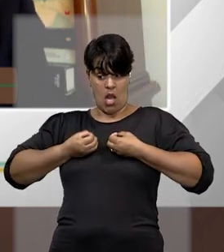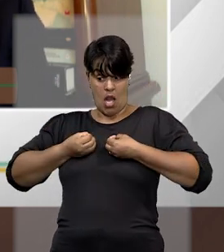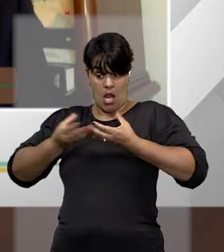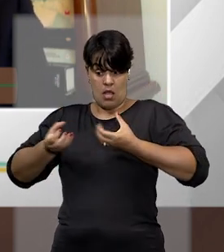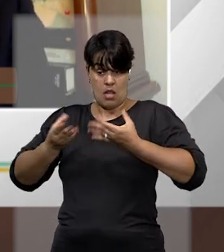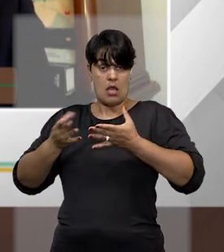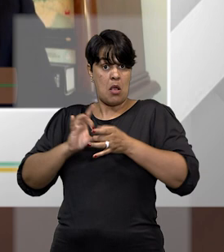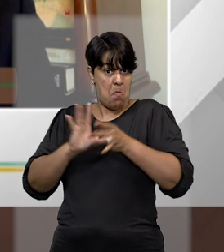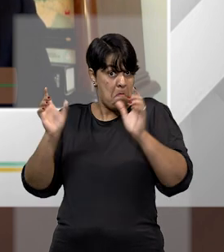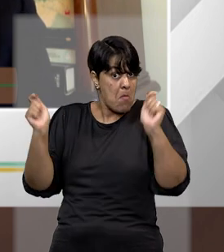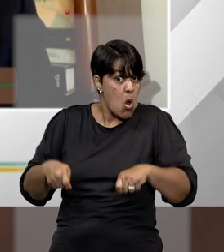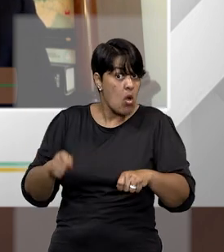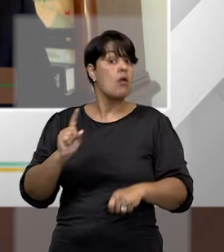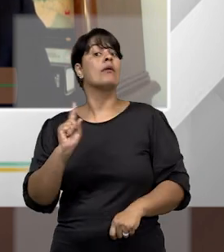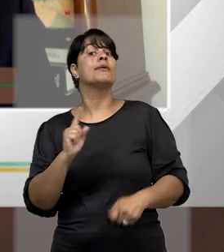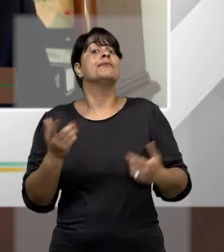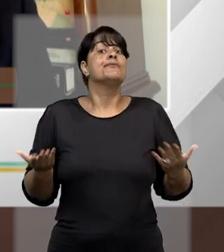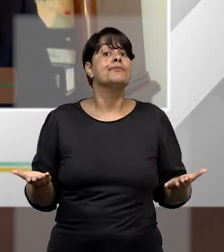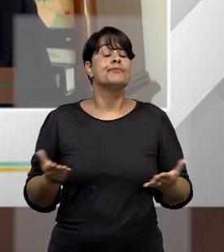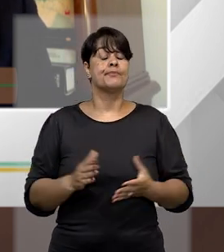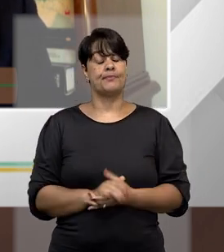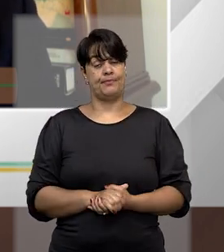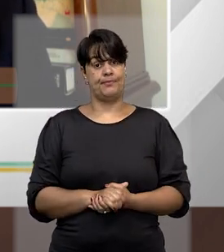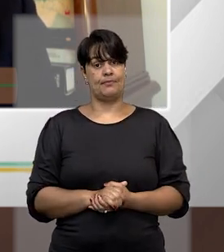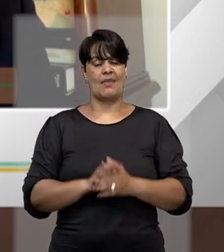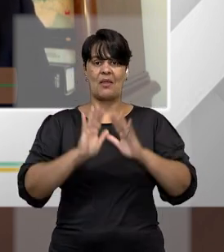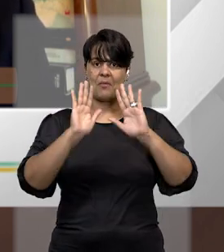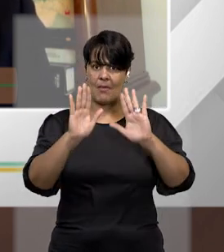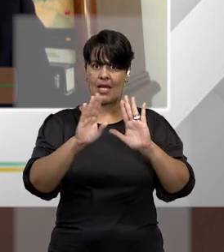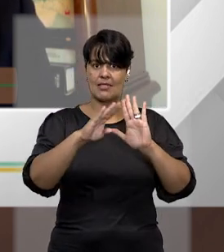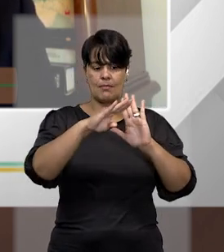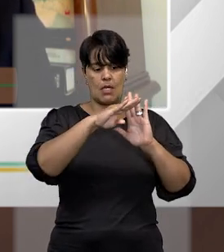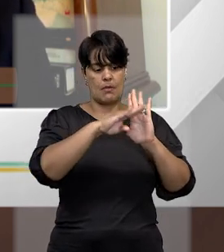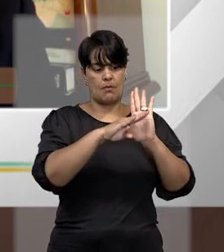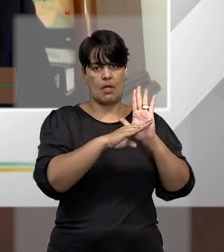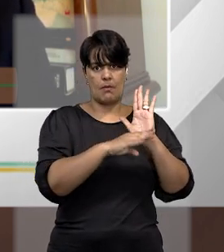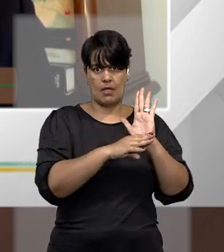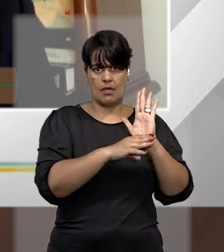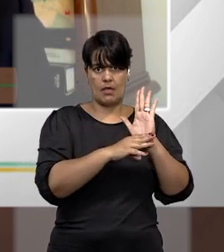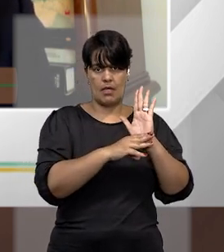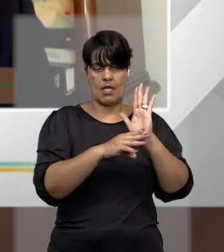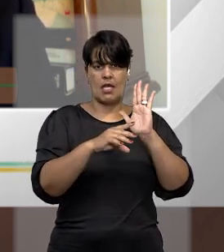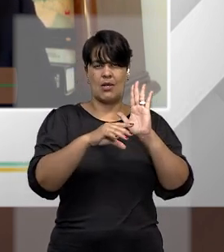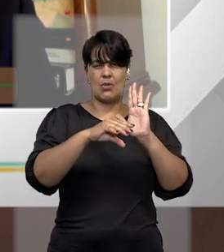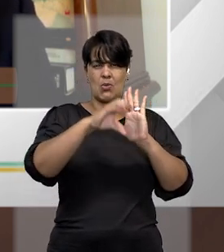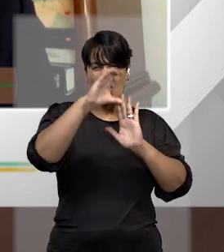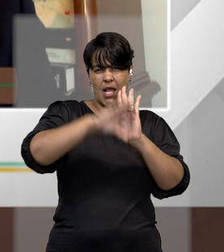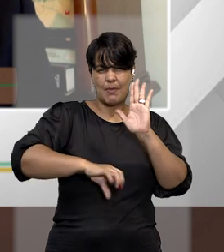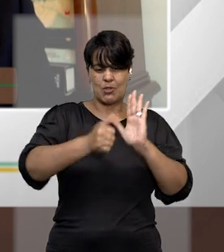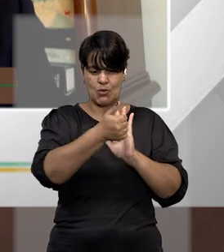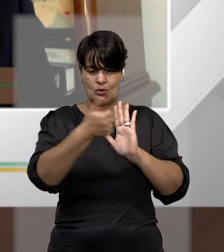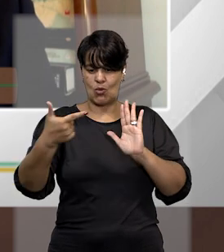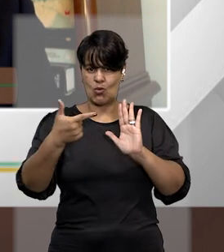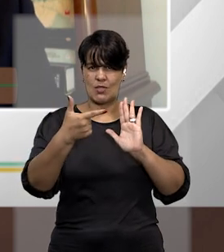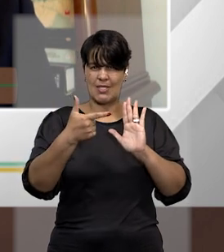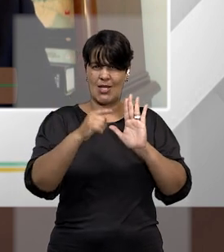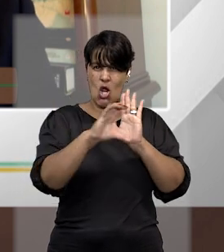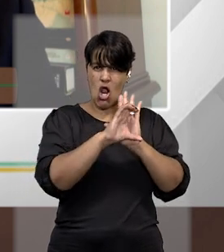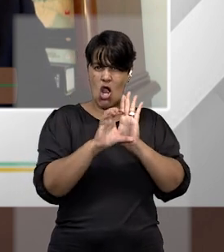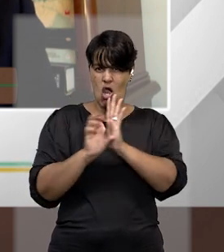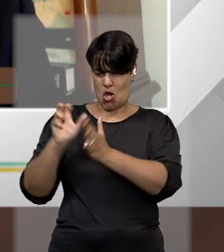que estão elencados ali no capítulo 12 do Código Penal, eu não vejo nenhum risco de as